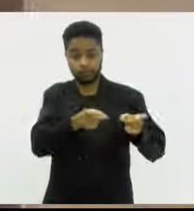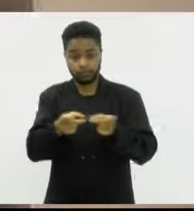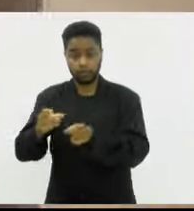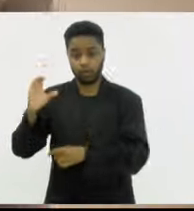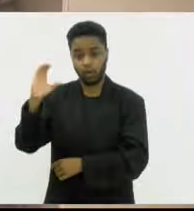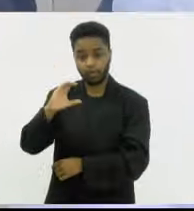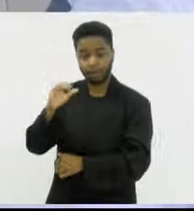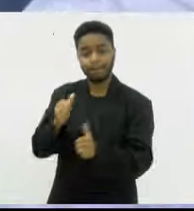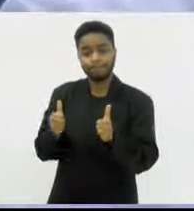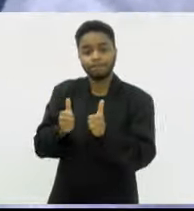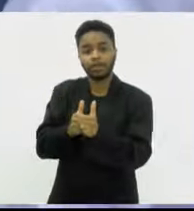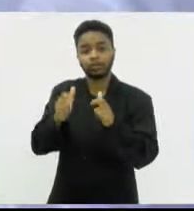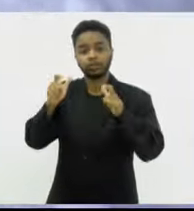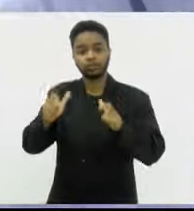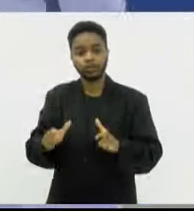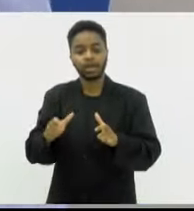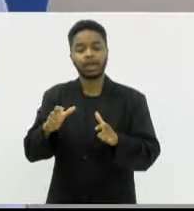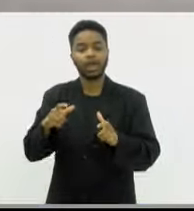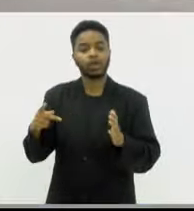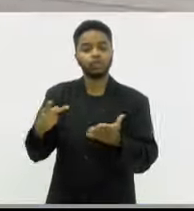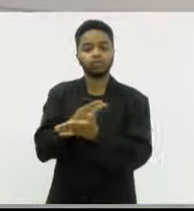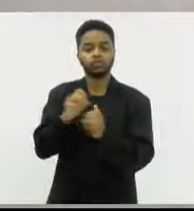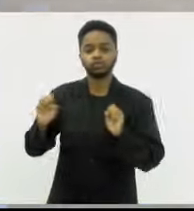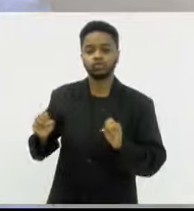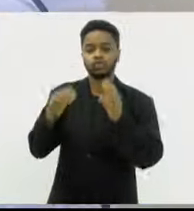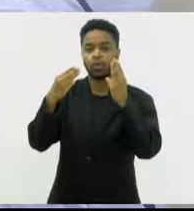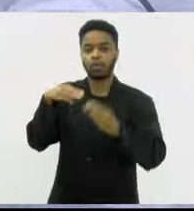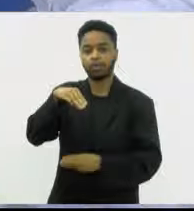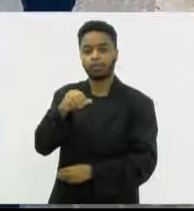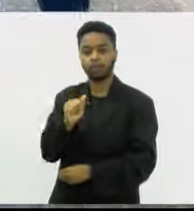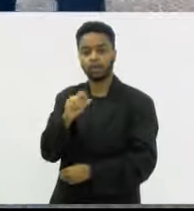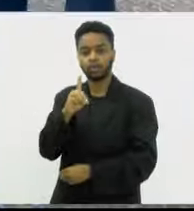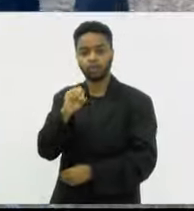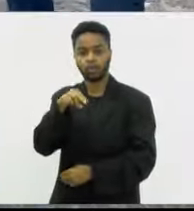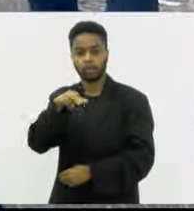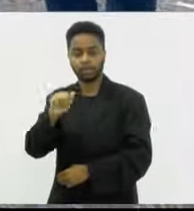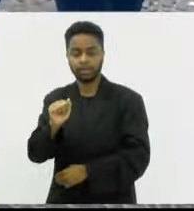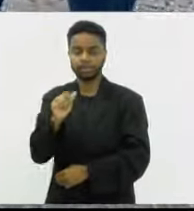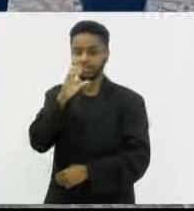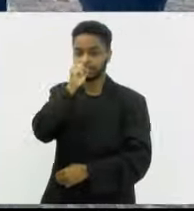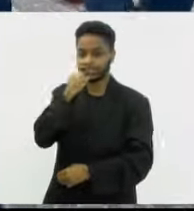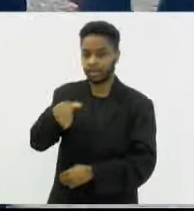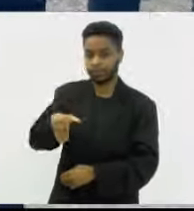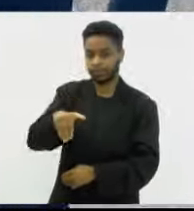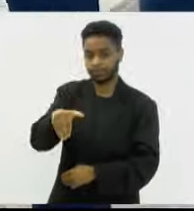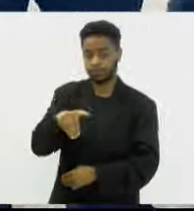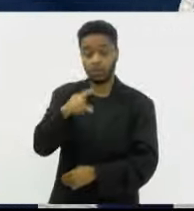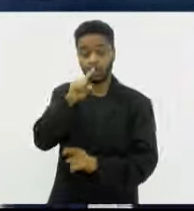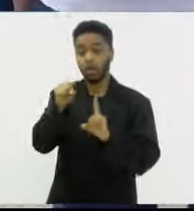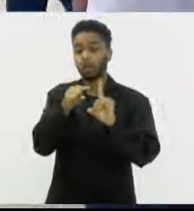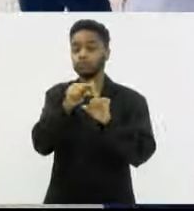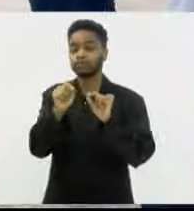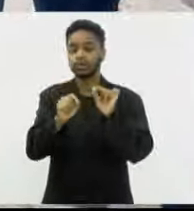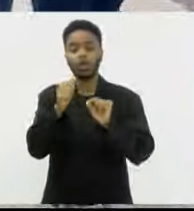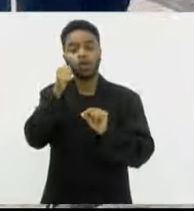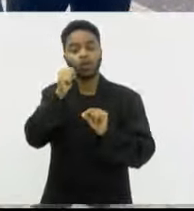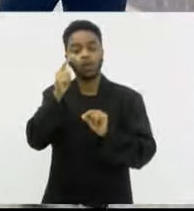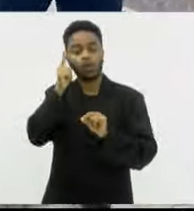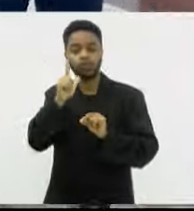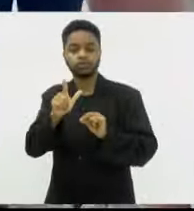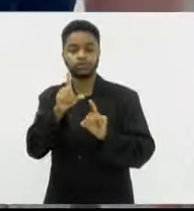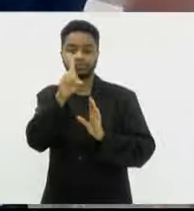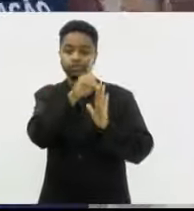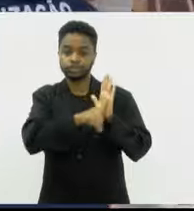próximos ao palco, onde será realizado o show de Madonna no próximo sábado. O objetivo é garantir o direito dos consumidores durante a